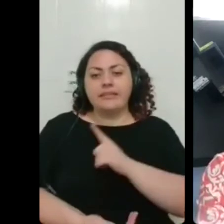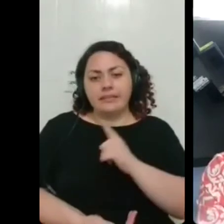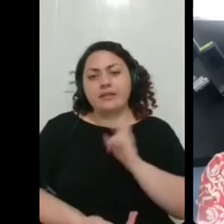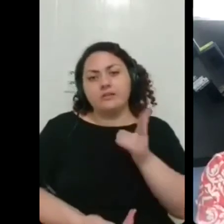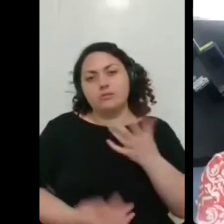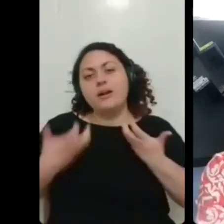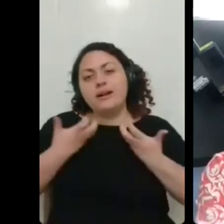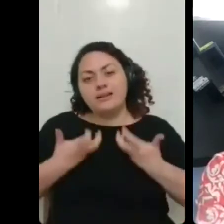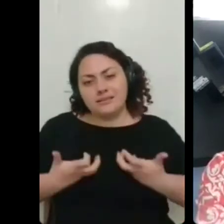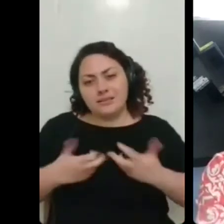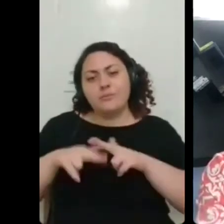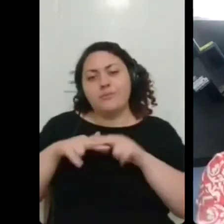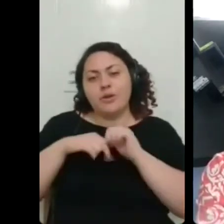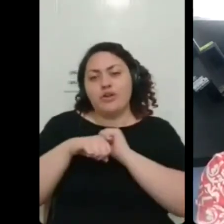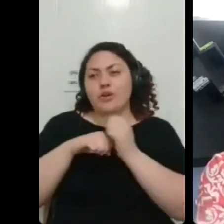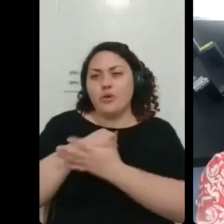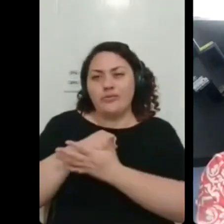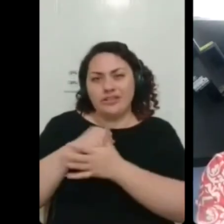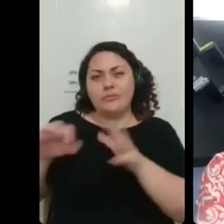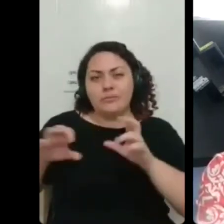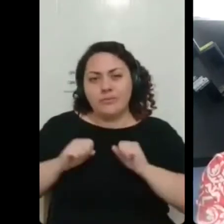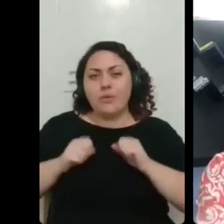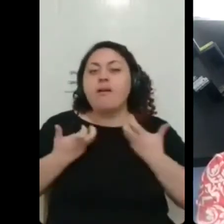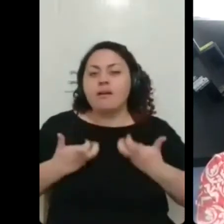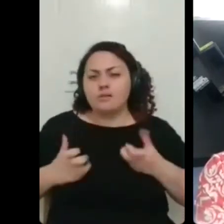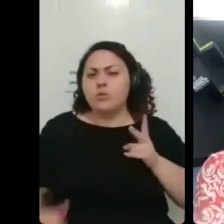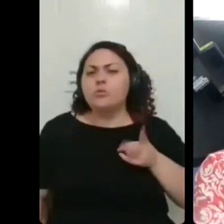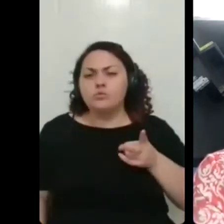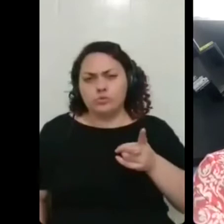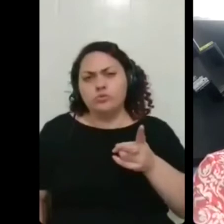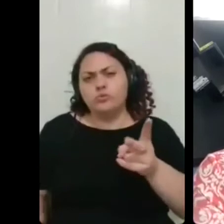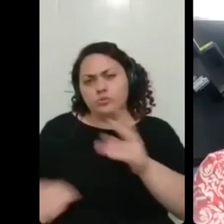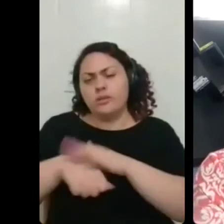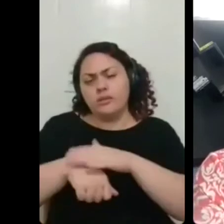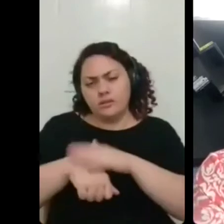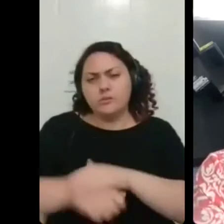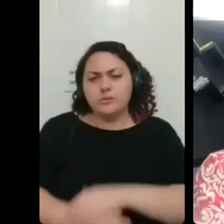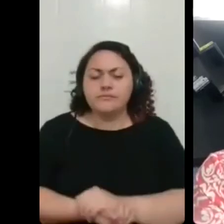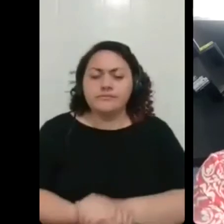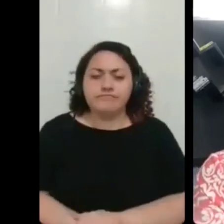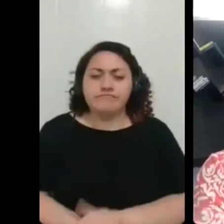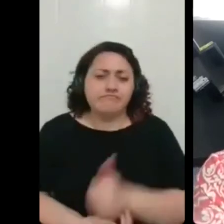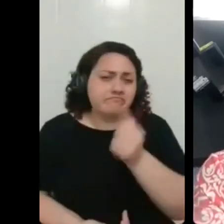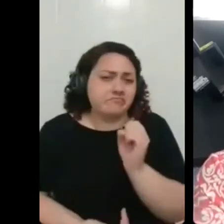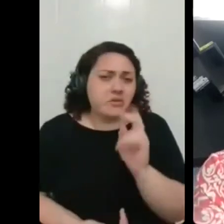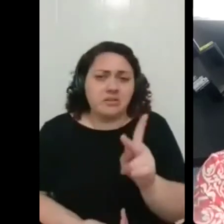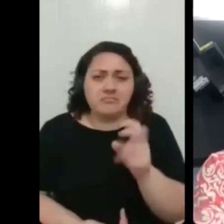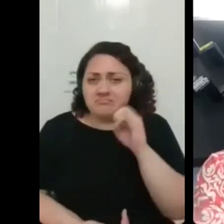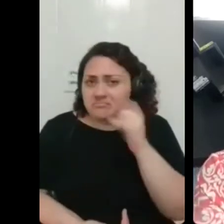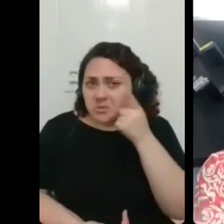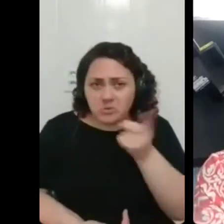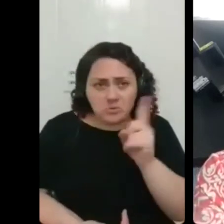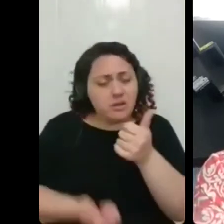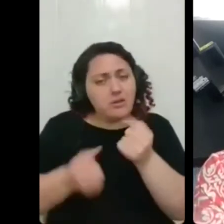ela vai acompanhar por um tempo ainda né e também se não der hoje talvez vá dar